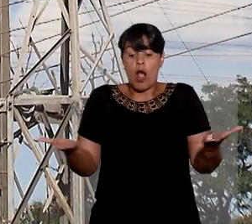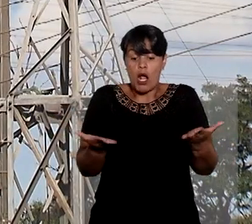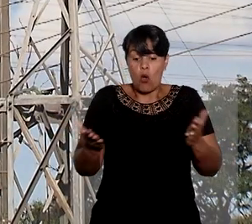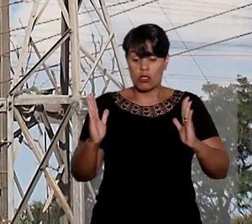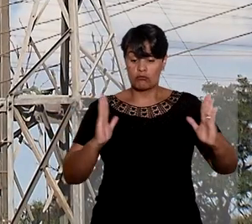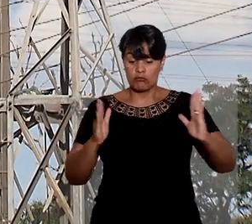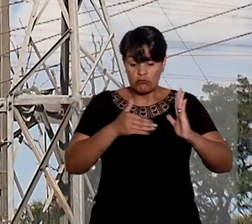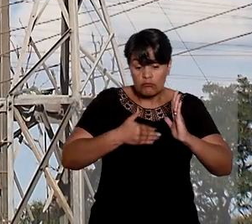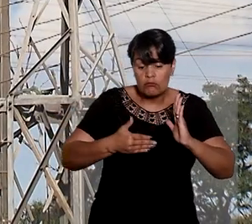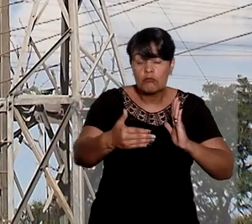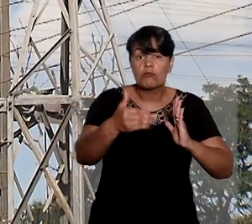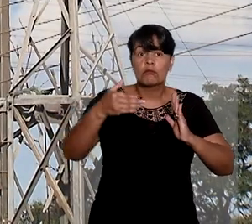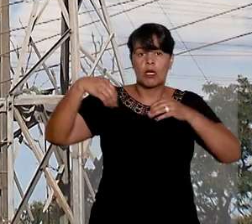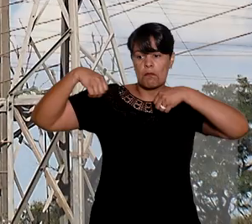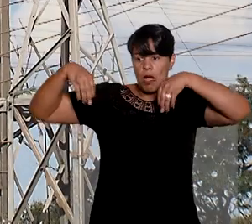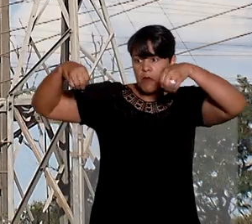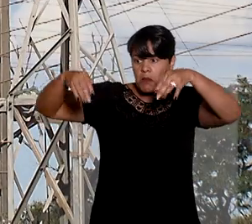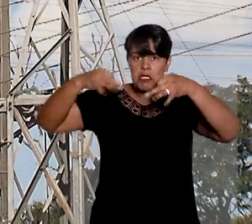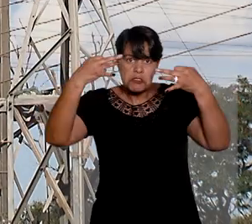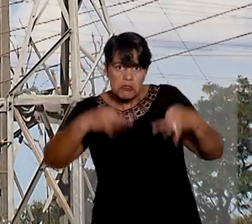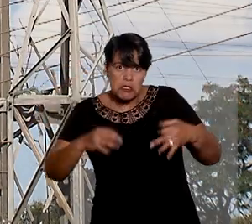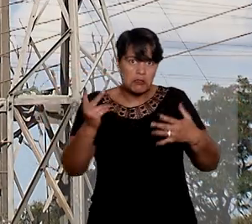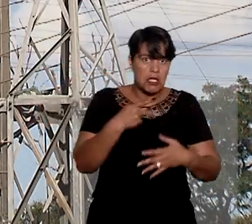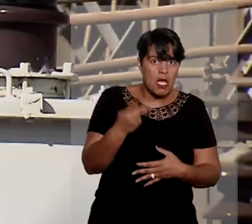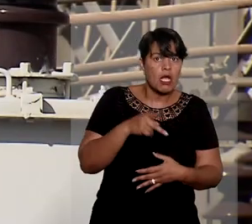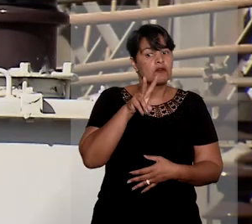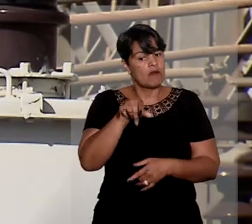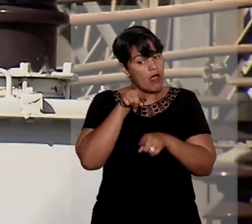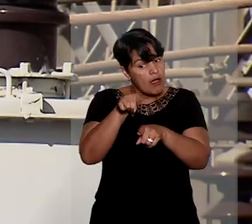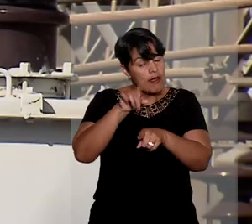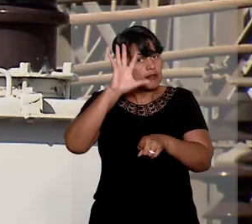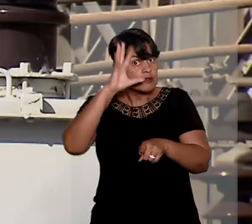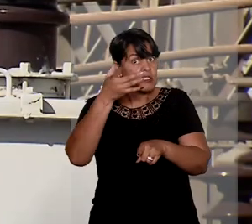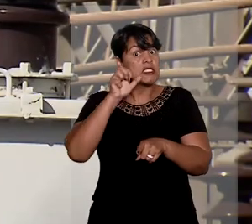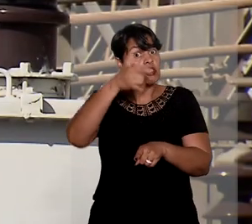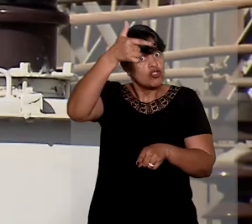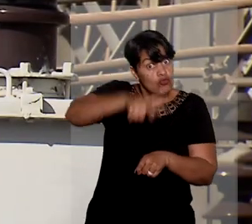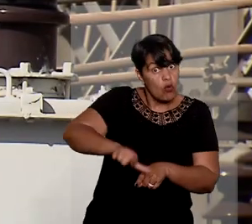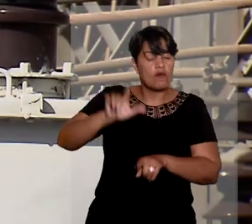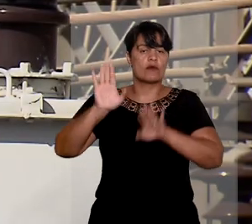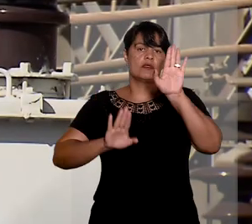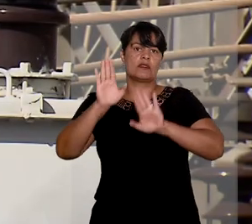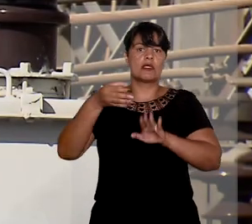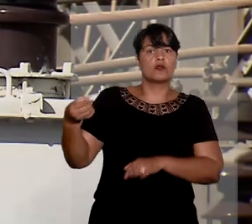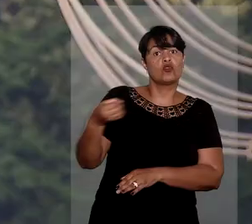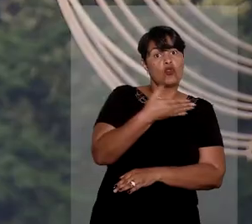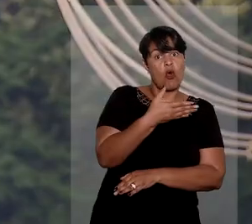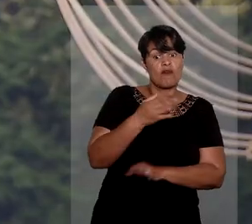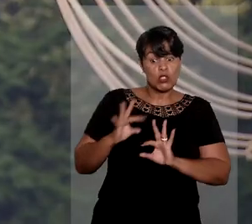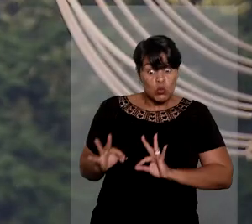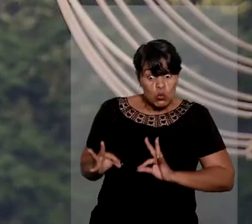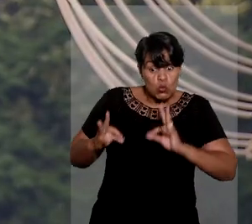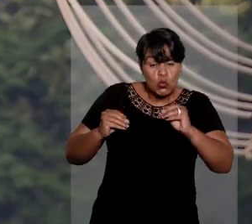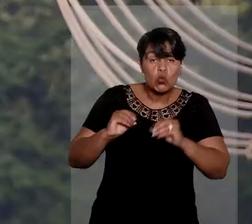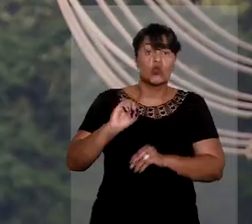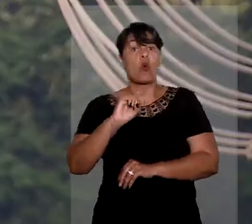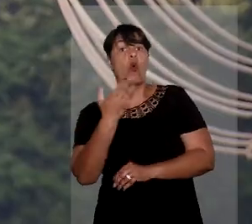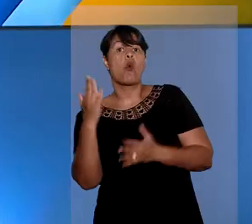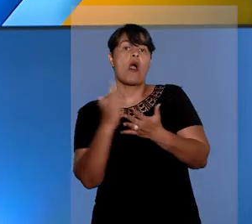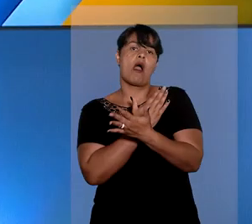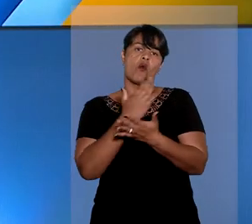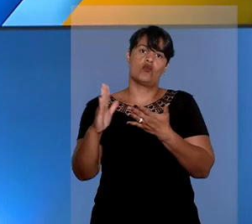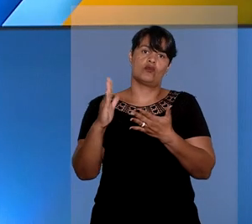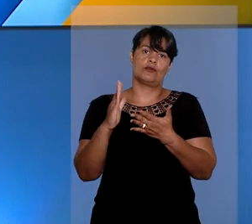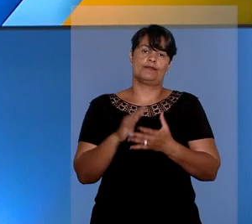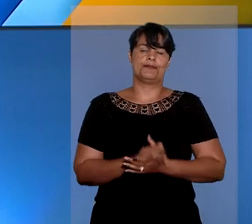iluminação para decidir se é o caso ou não de relicitar o serviço como um todo ou só alguns de seus lotes.